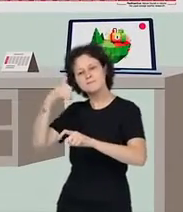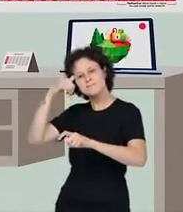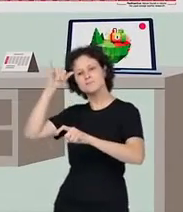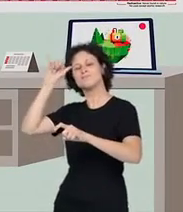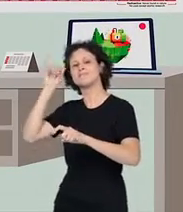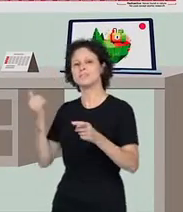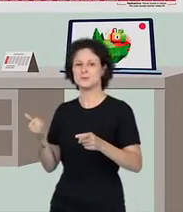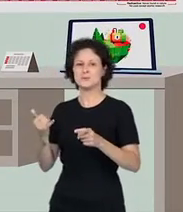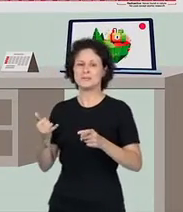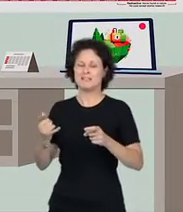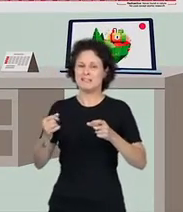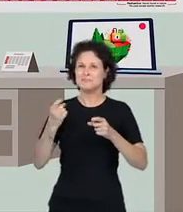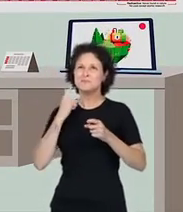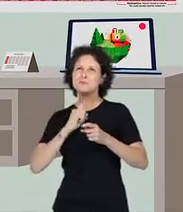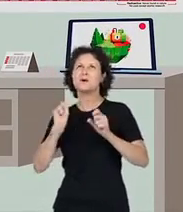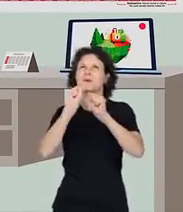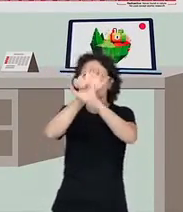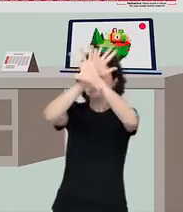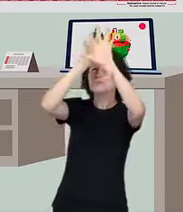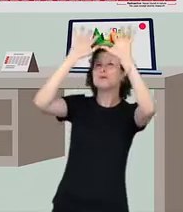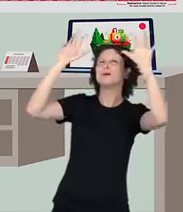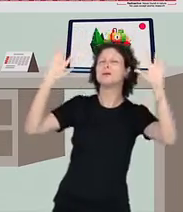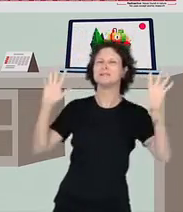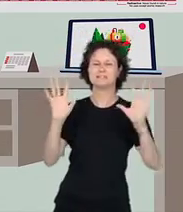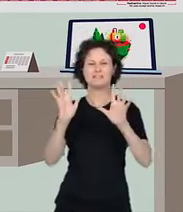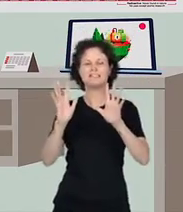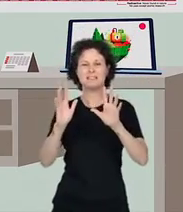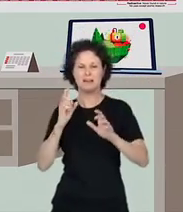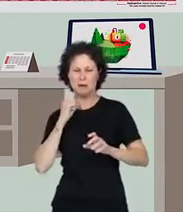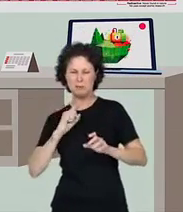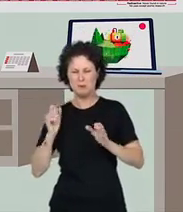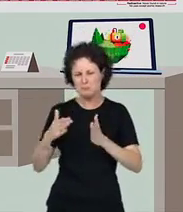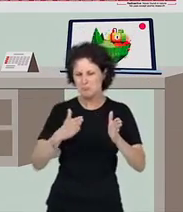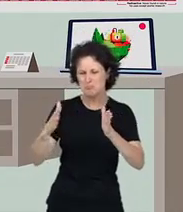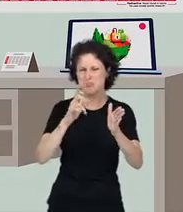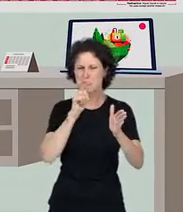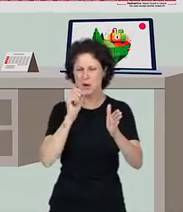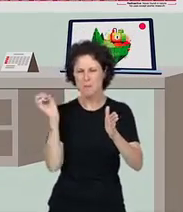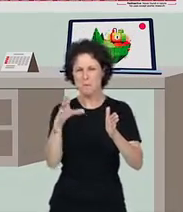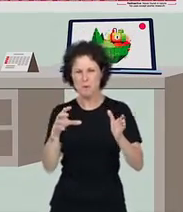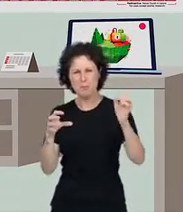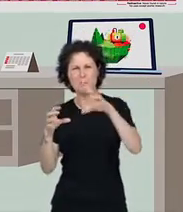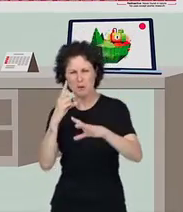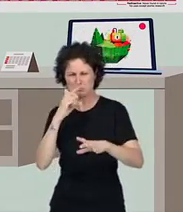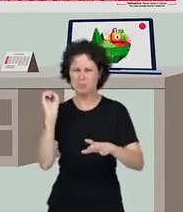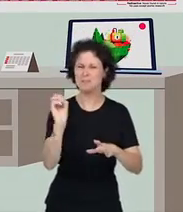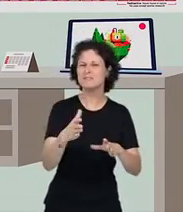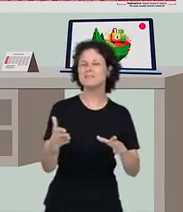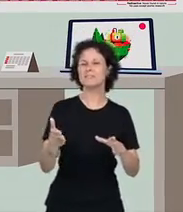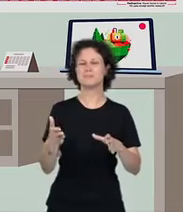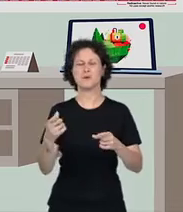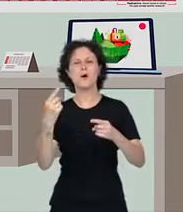da agricultura, os principais impactos no meio ambiente são o grande consumo e a poluição da água e também a diminuição da